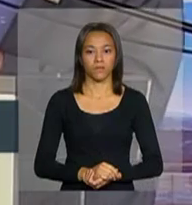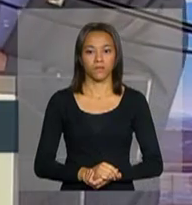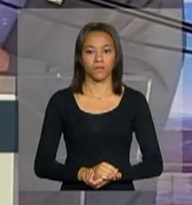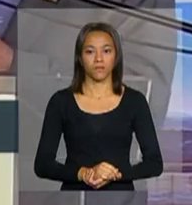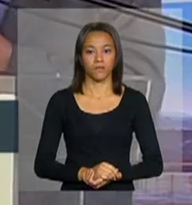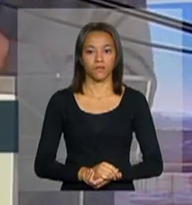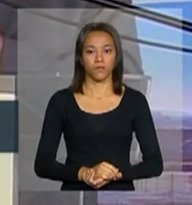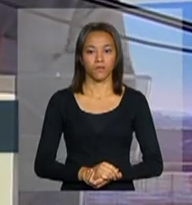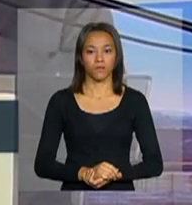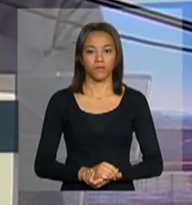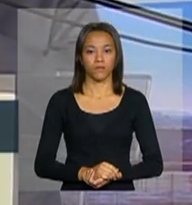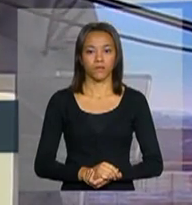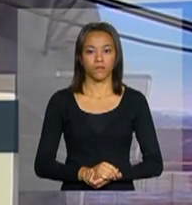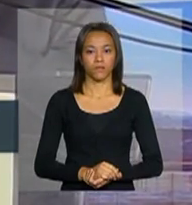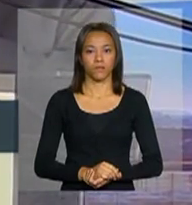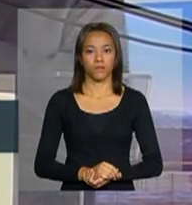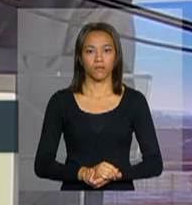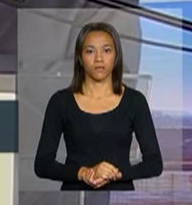Logo ali,